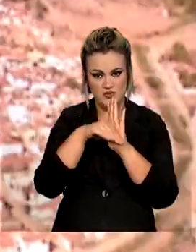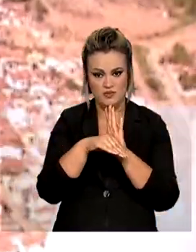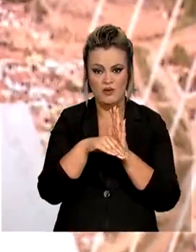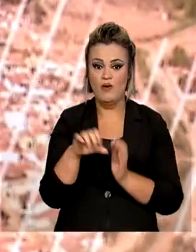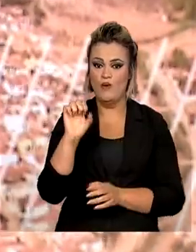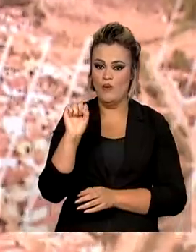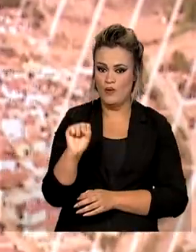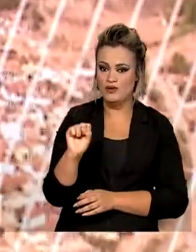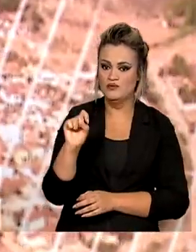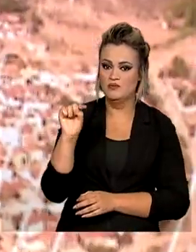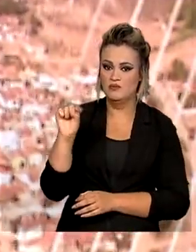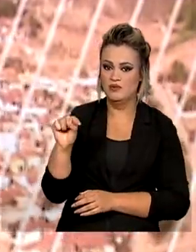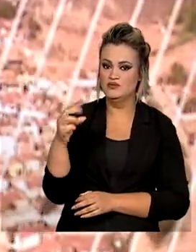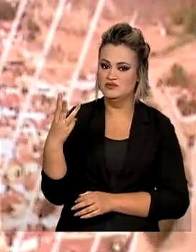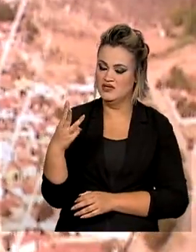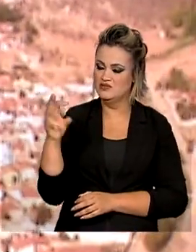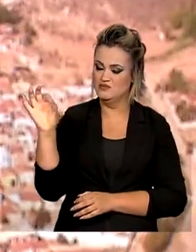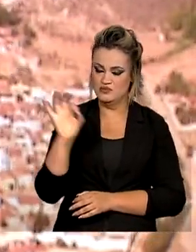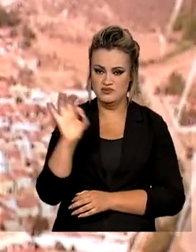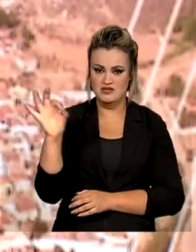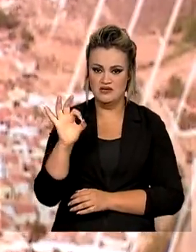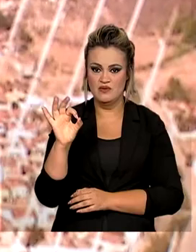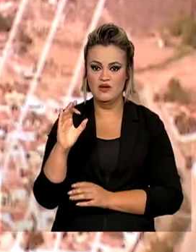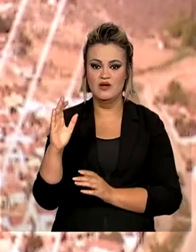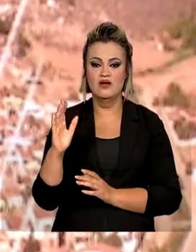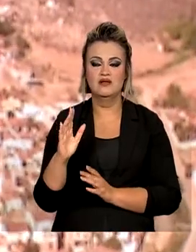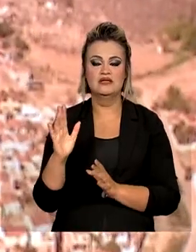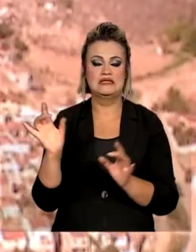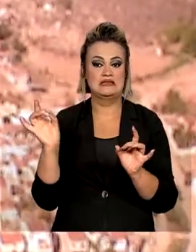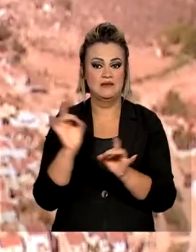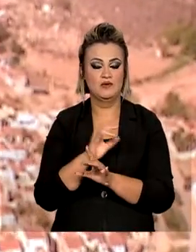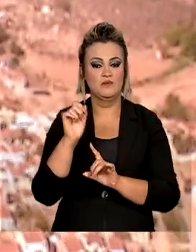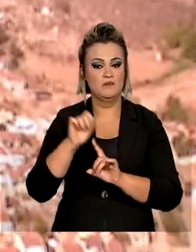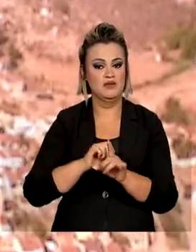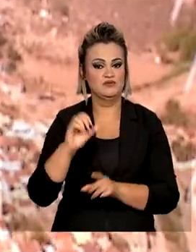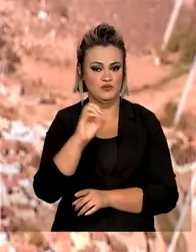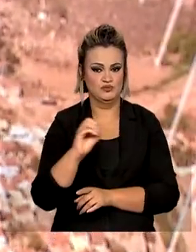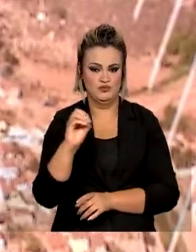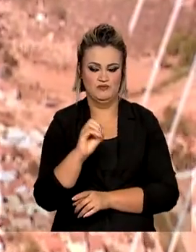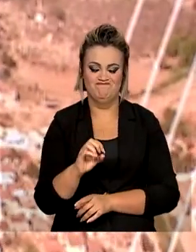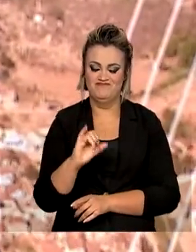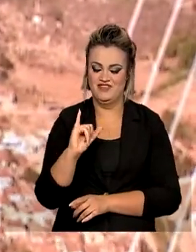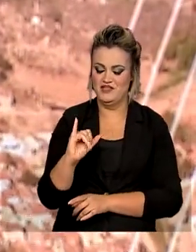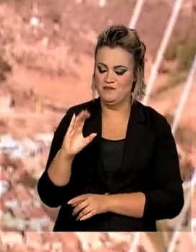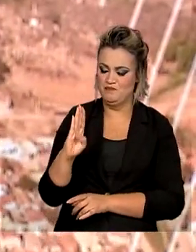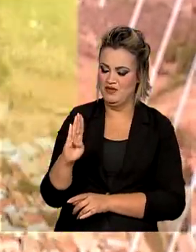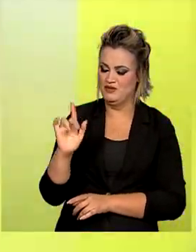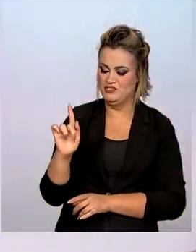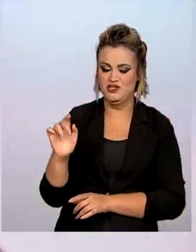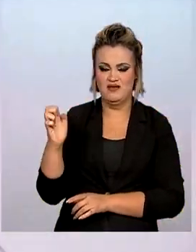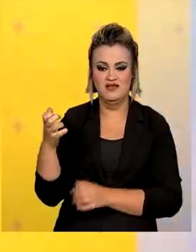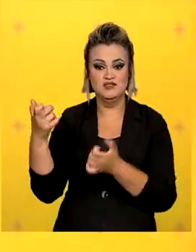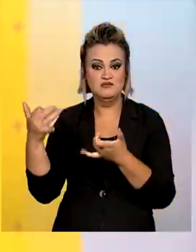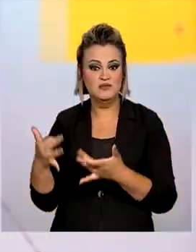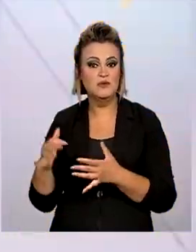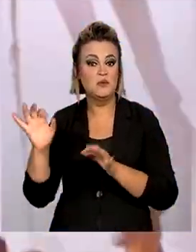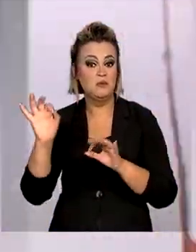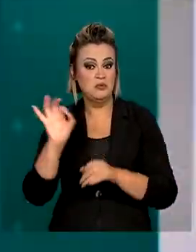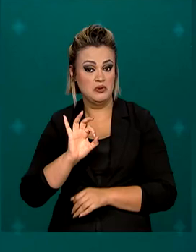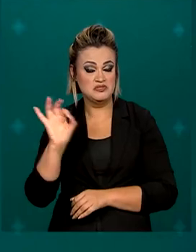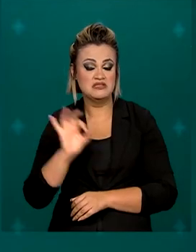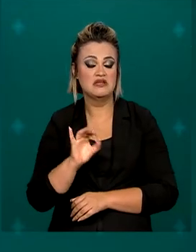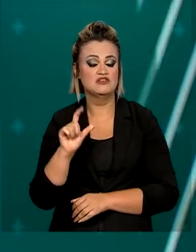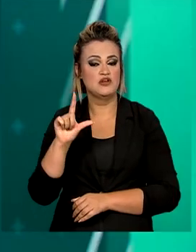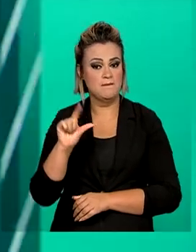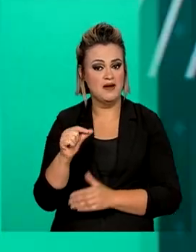a 8,3% no trimestre, encerrado em outubro, segundo o IBGE. É o menor índice para o período desde